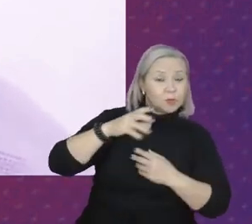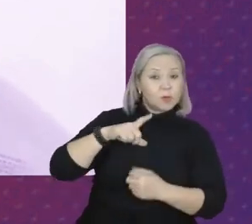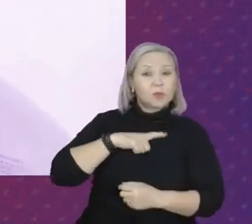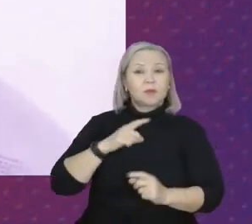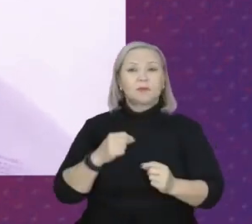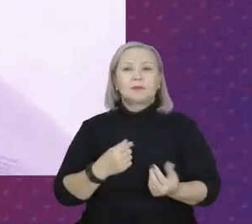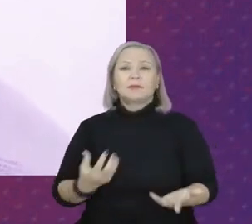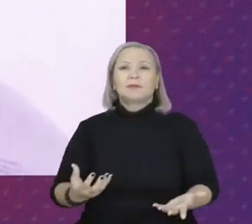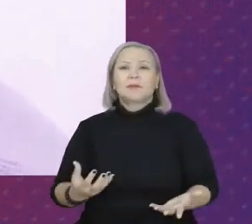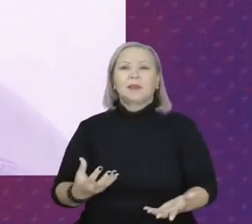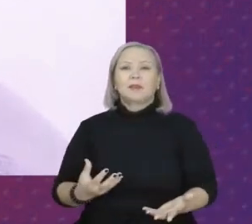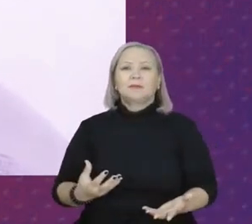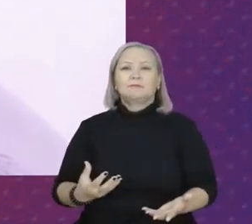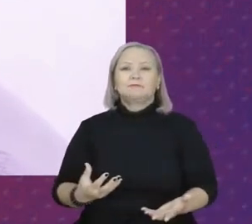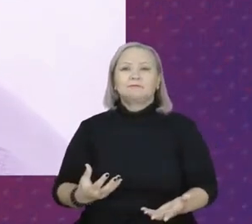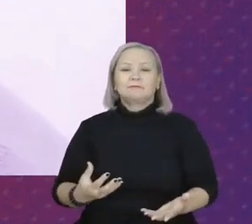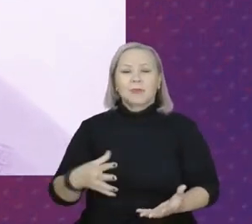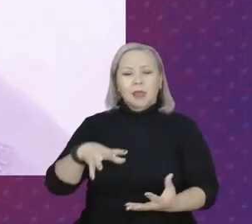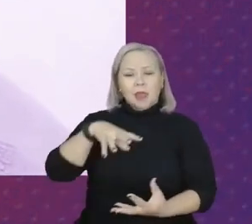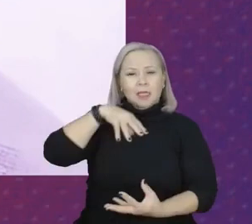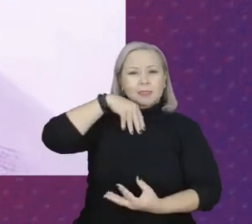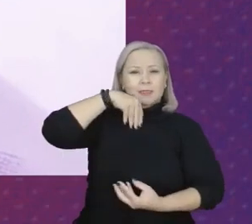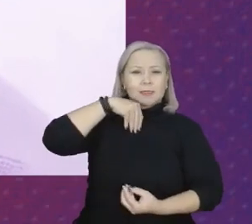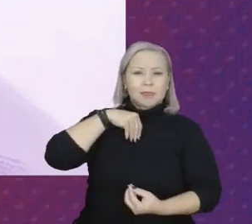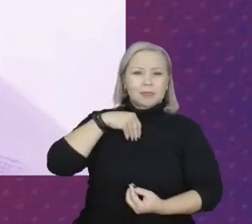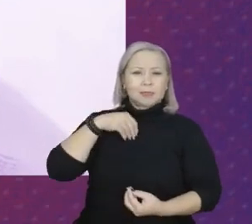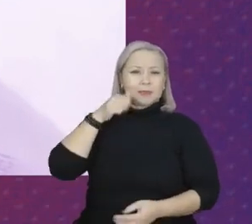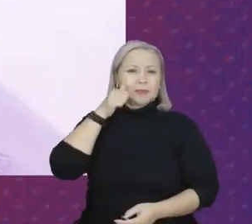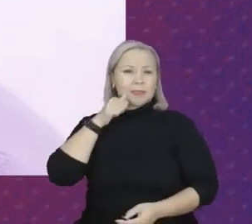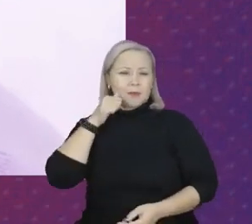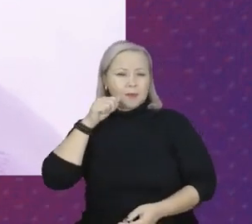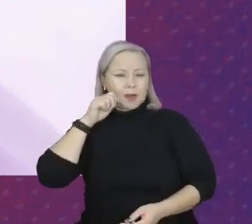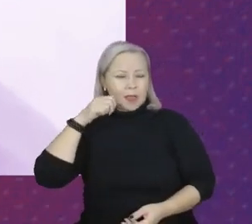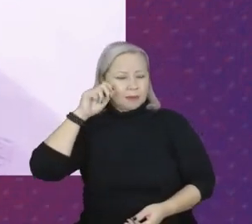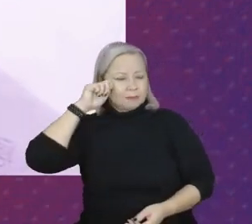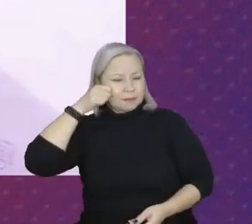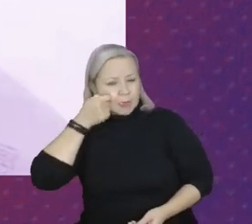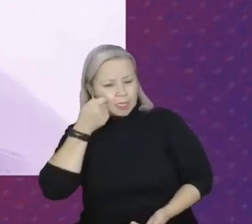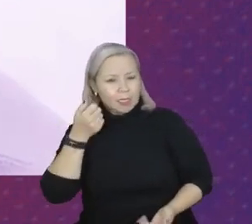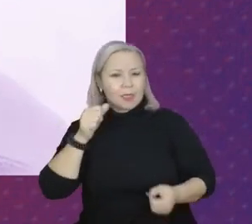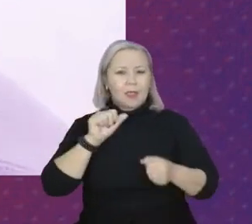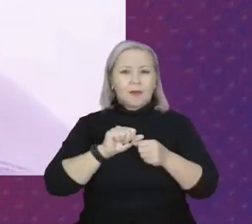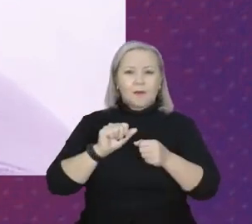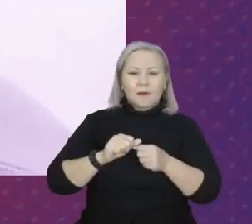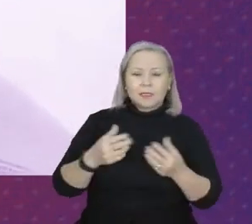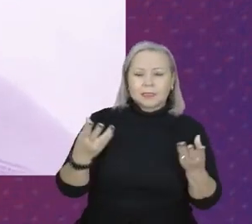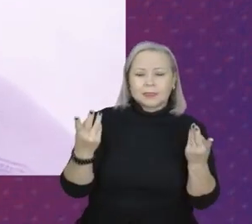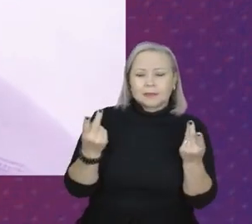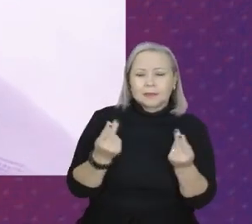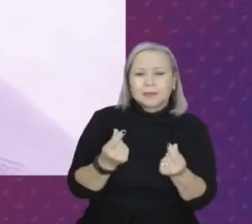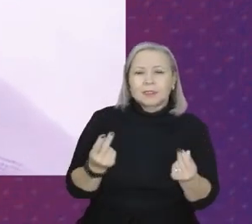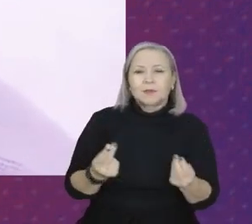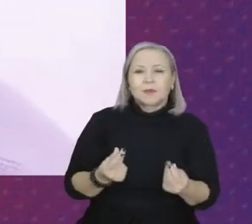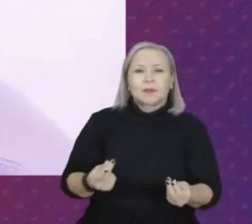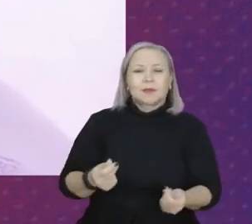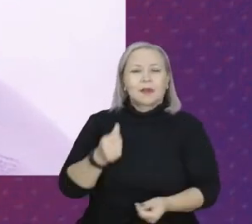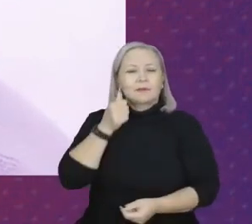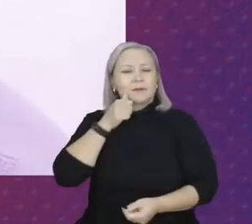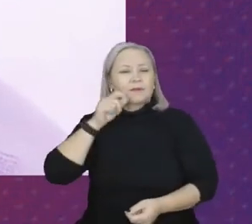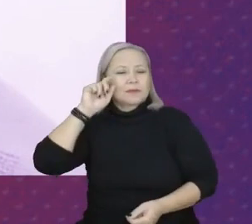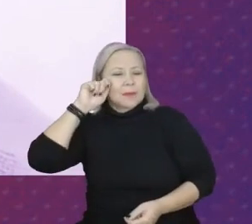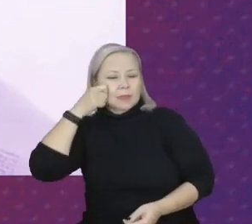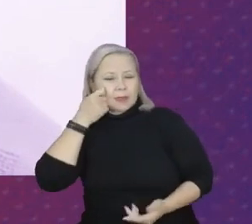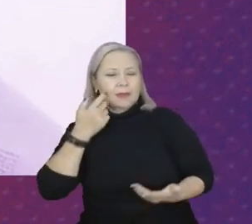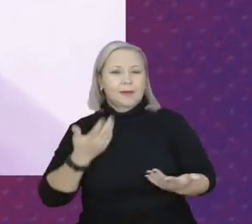essência da mulher negra, existe o fazer da mulher negra, existe a sensibilidade da mulher negra.